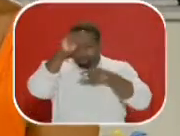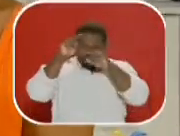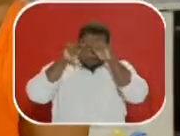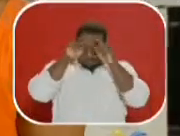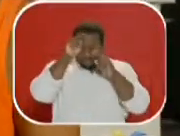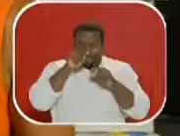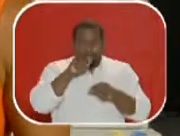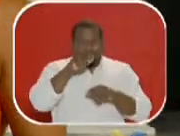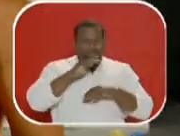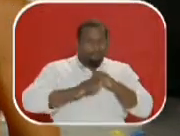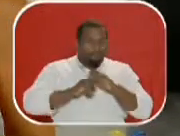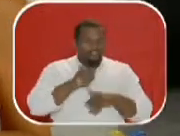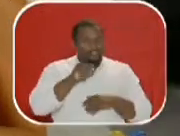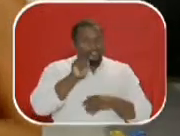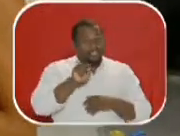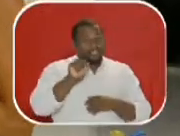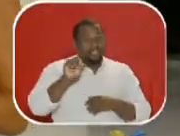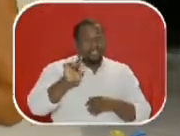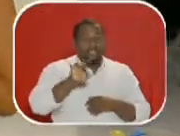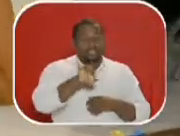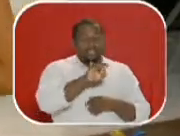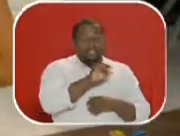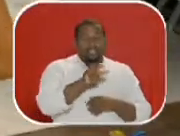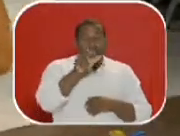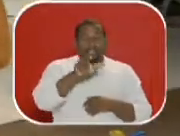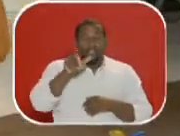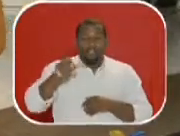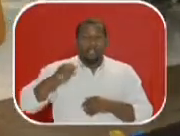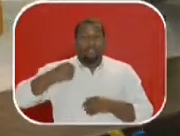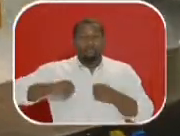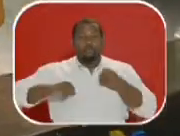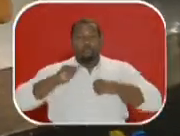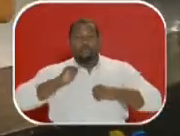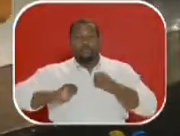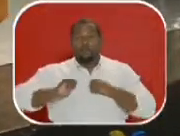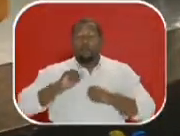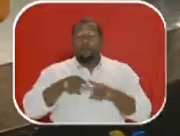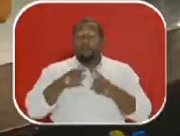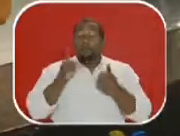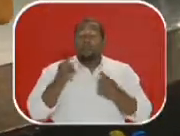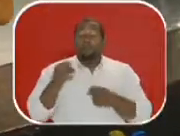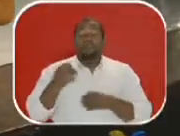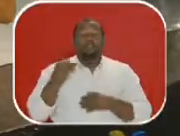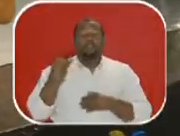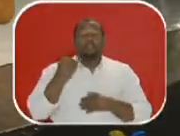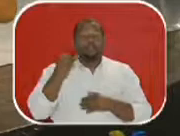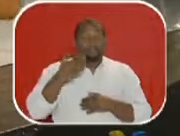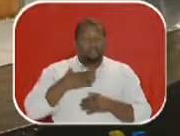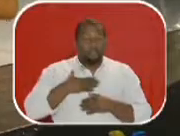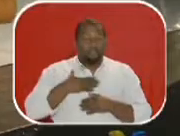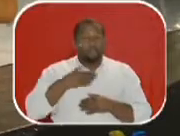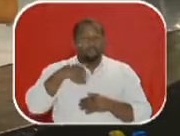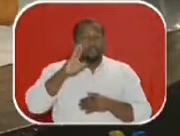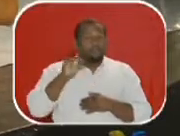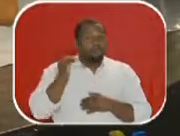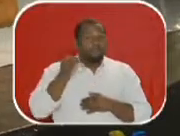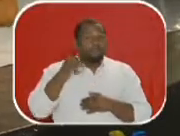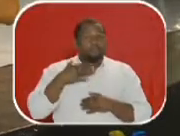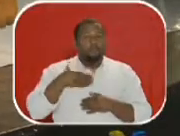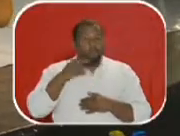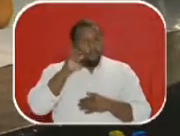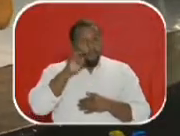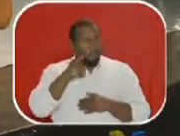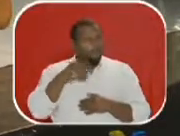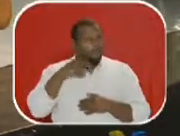improvisação com os atores, essa coisa da sensação. E pra mim o que era mais importante, o que era mais forte no